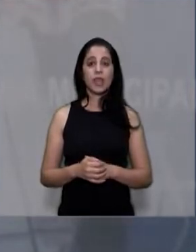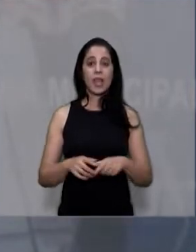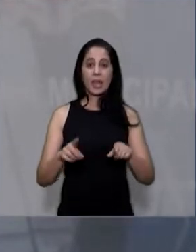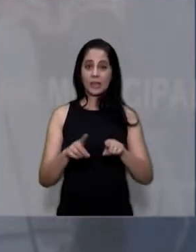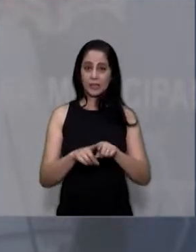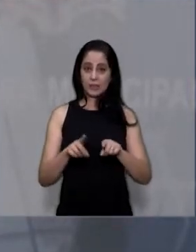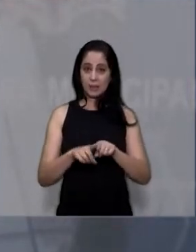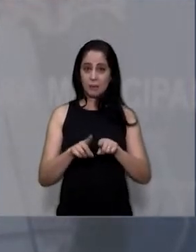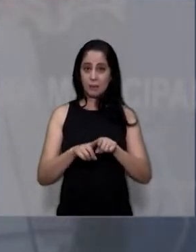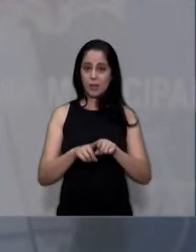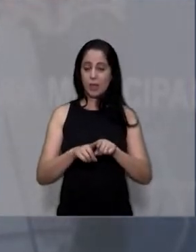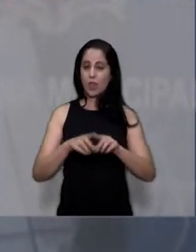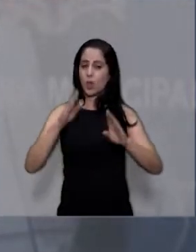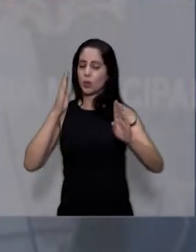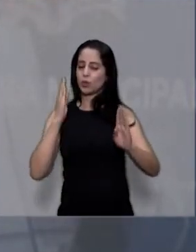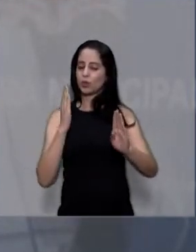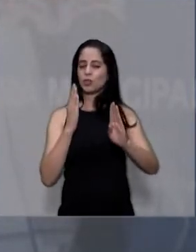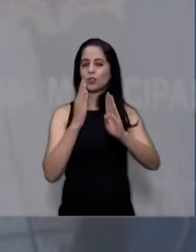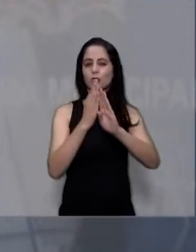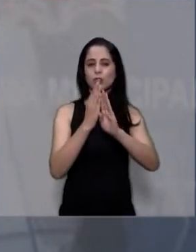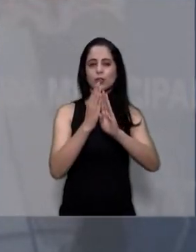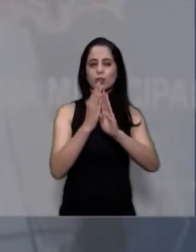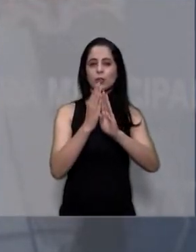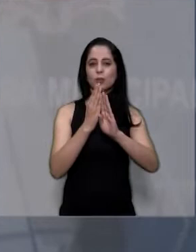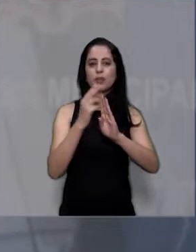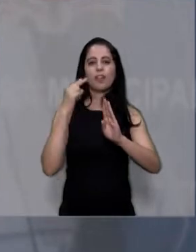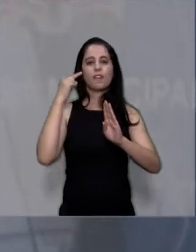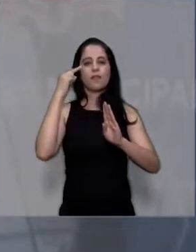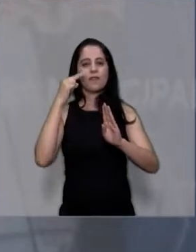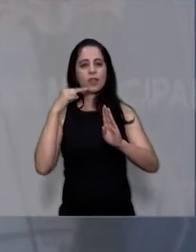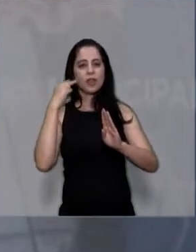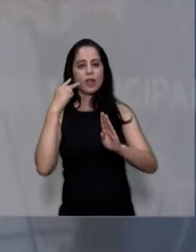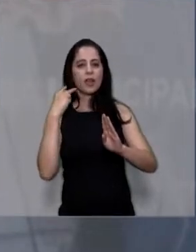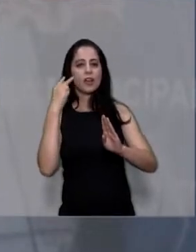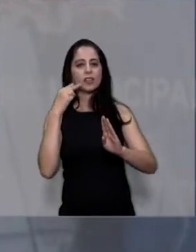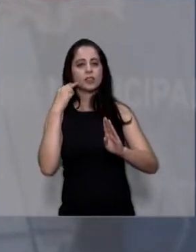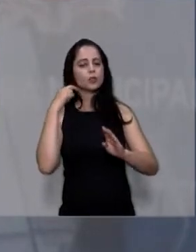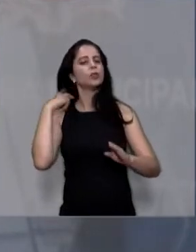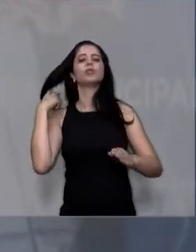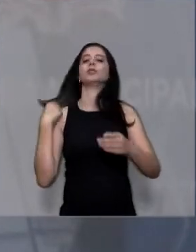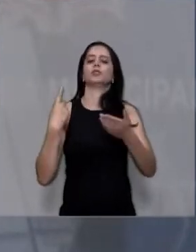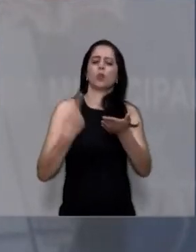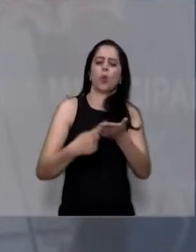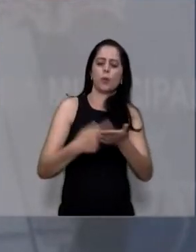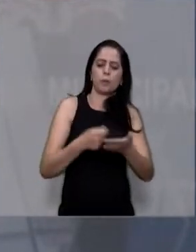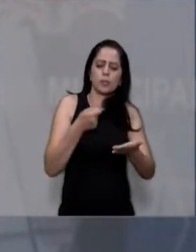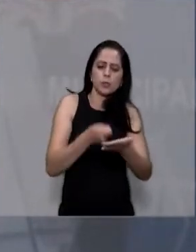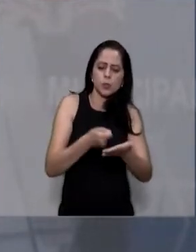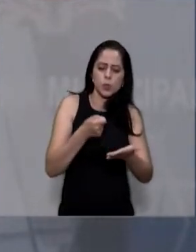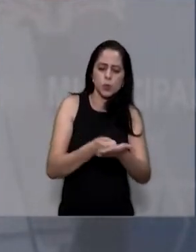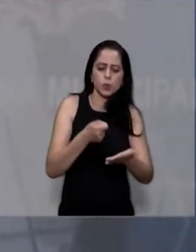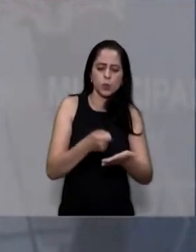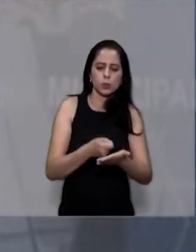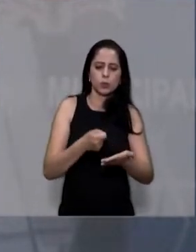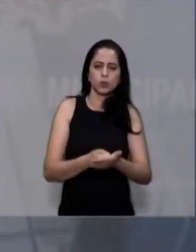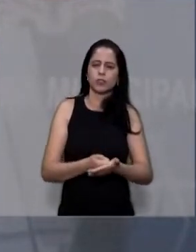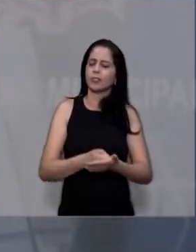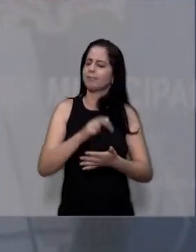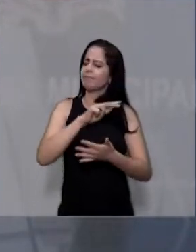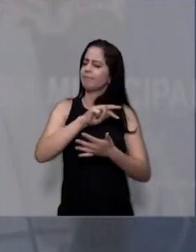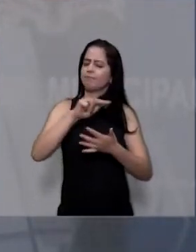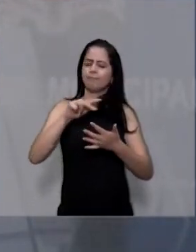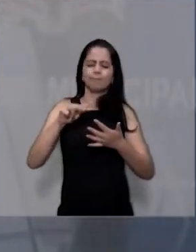ativos, preocupados, lutadores que ajudam a fazer dessa cidade melhor. São tantos queridos, tantos